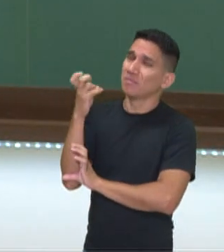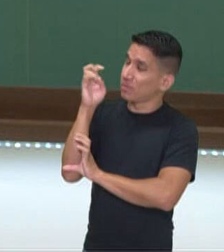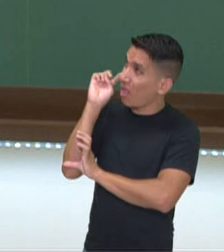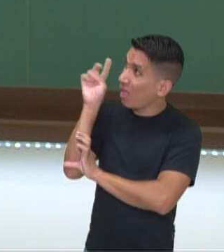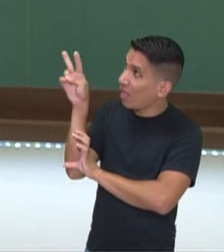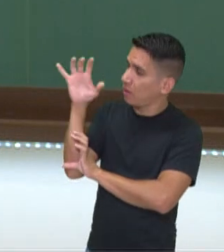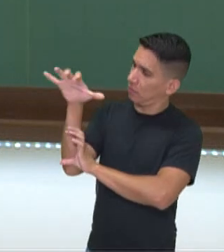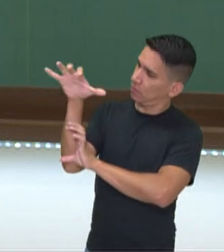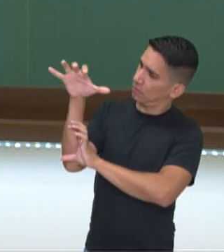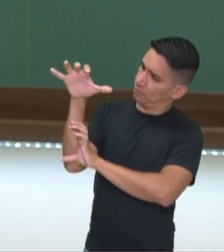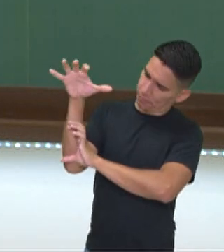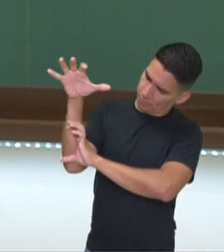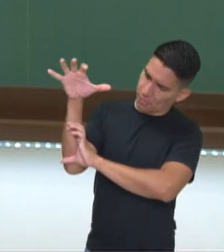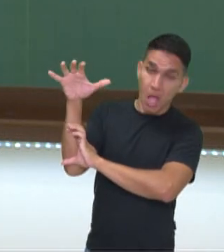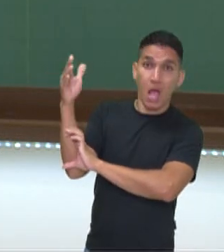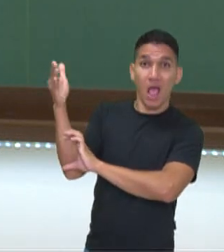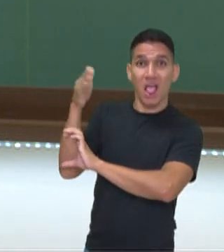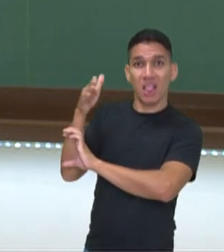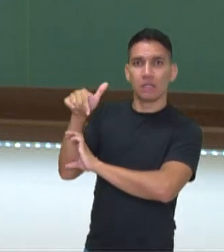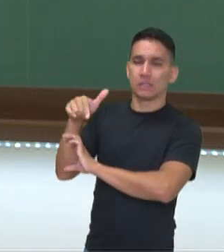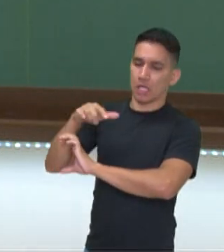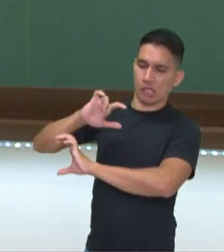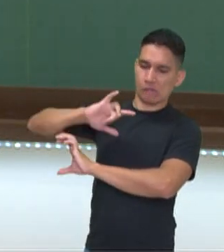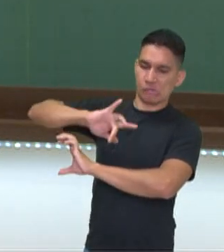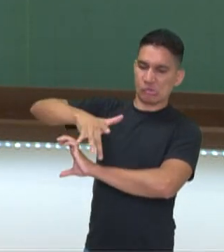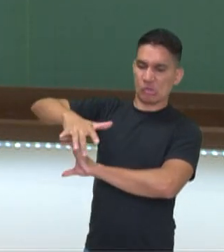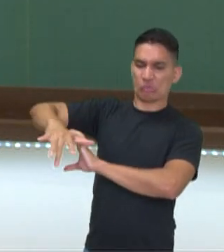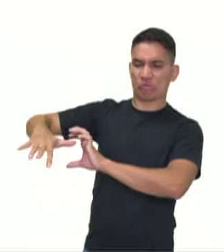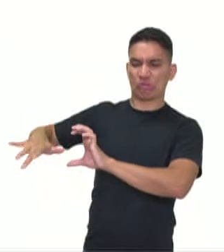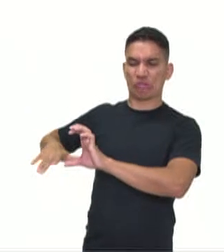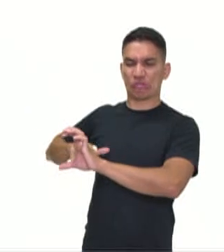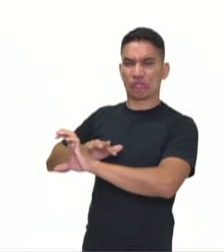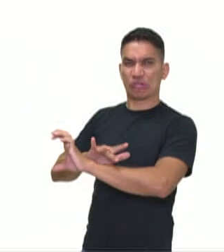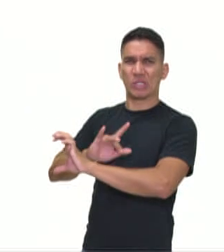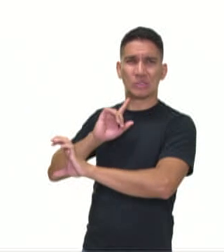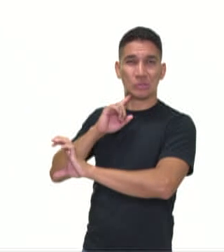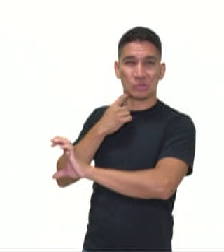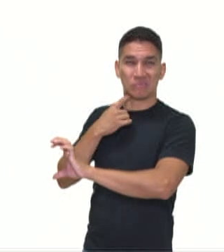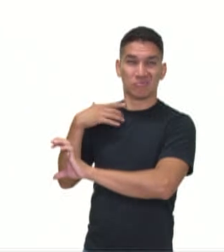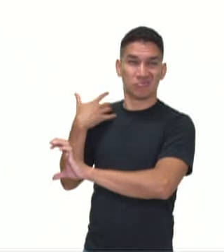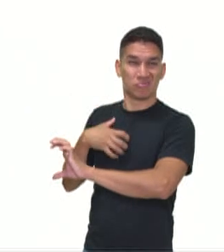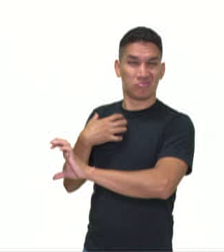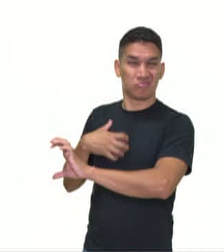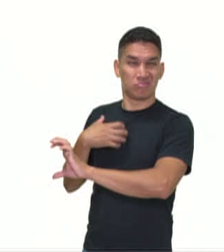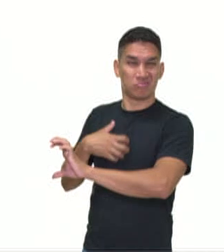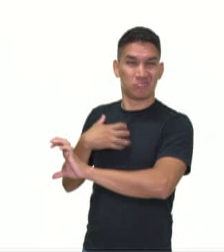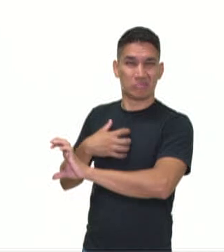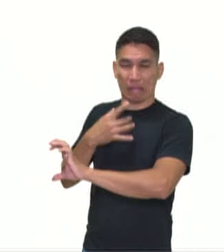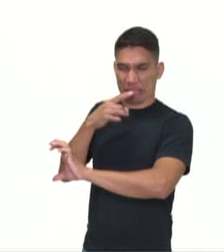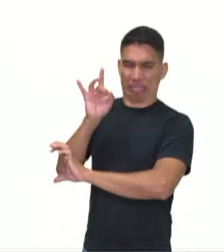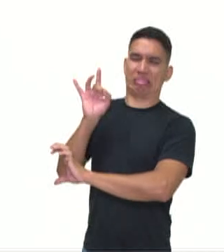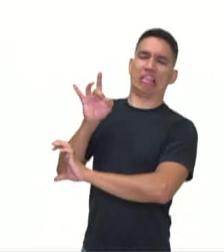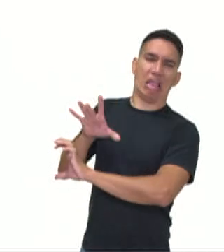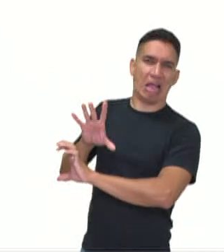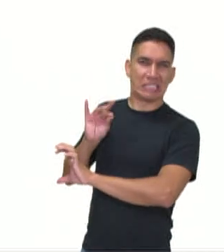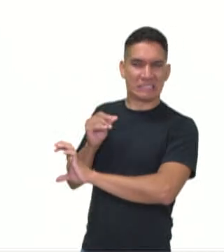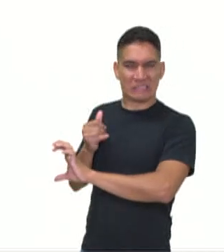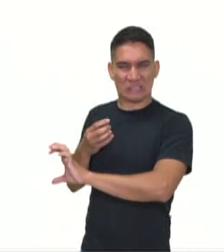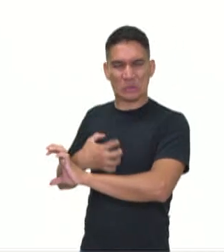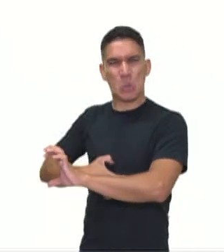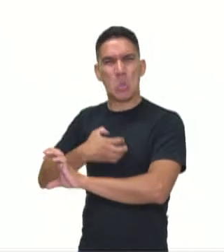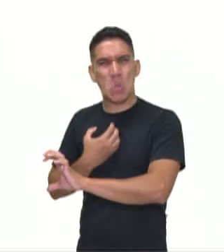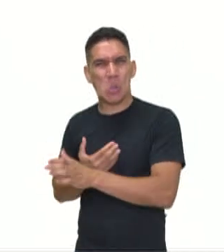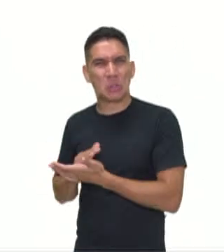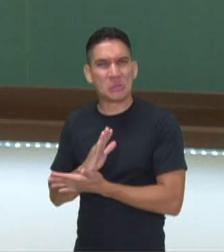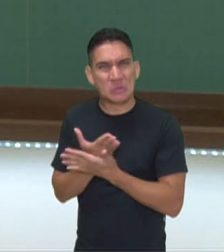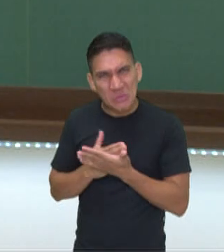ali do lado da lixeira, ah, isso é terrível, né? Isso me causa um sentimento de nojo, irritação,